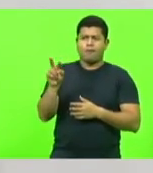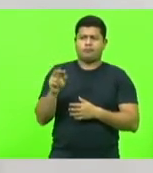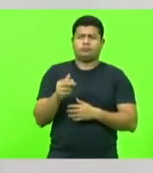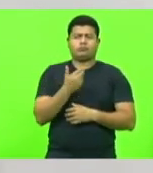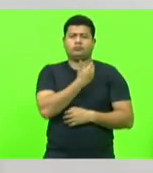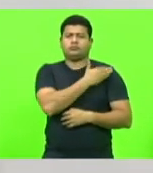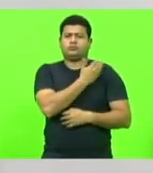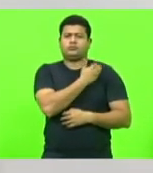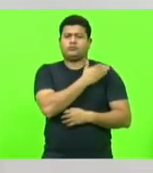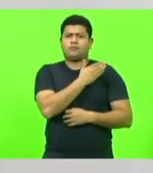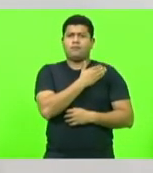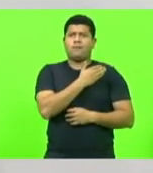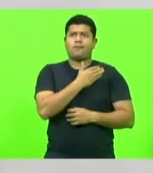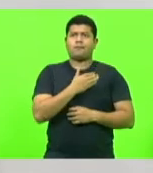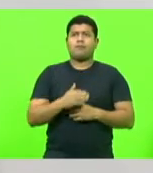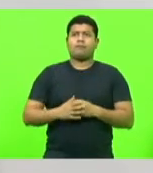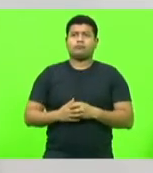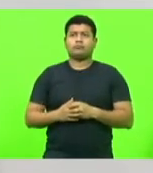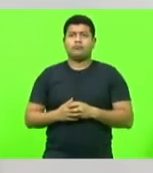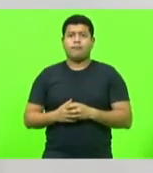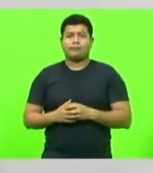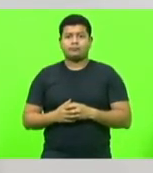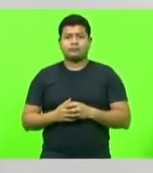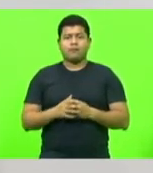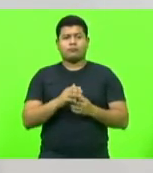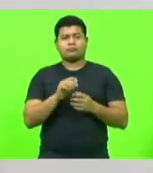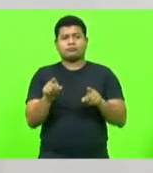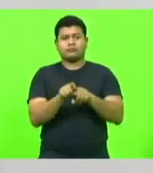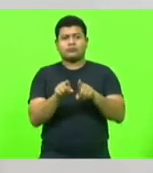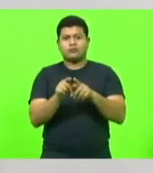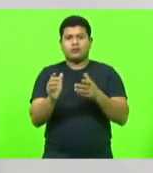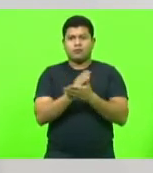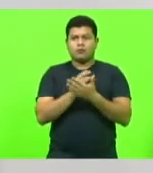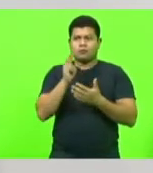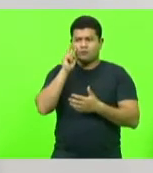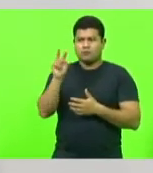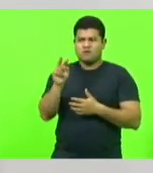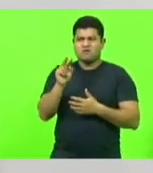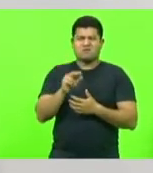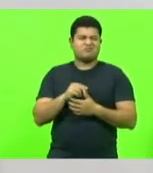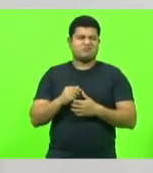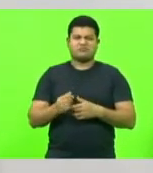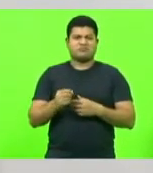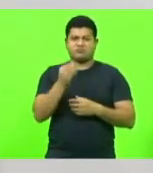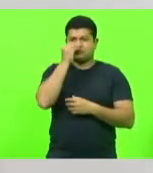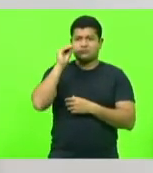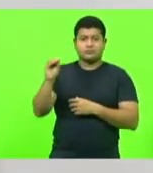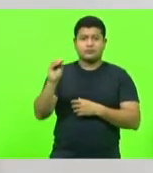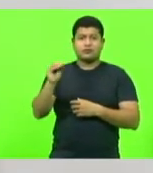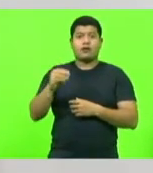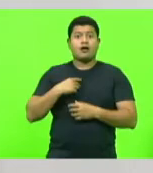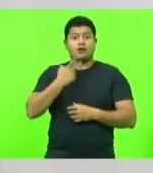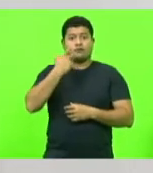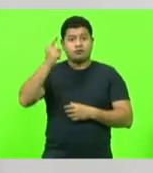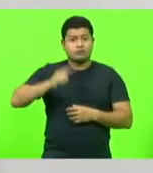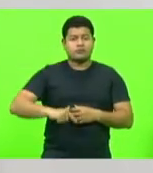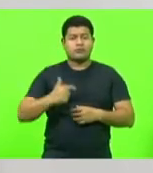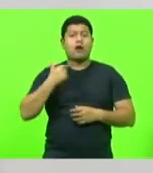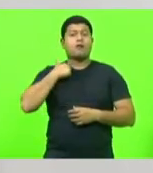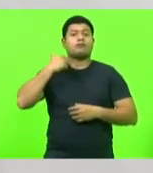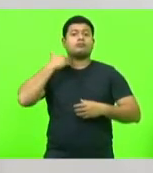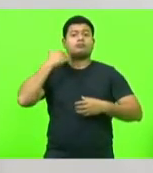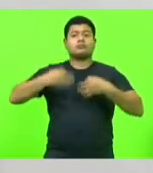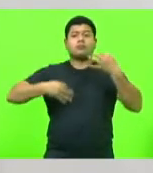ser olhado de canto, de olho e hostilizado por parte da sociedade, repito mais uma vez, como juiz da